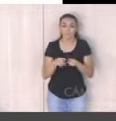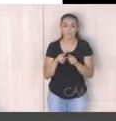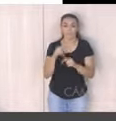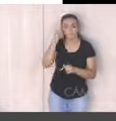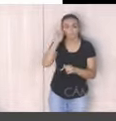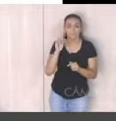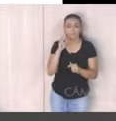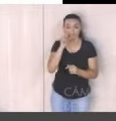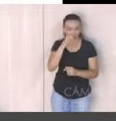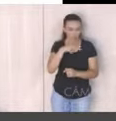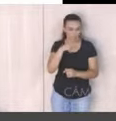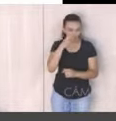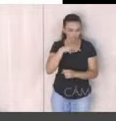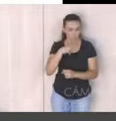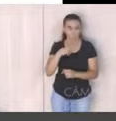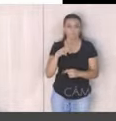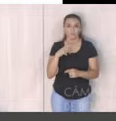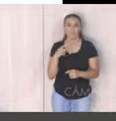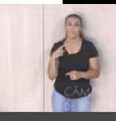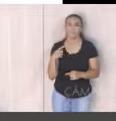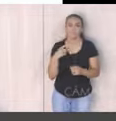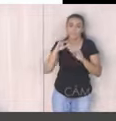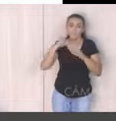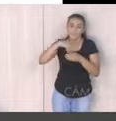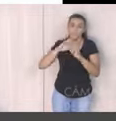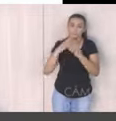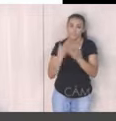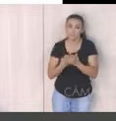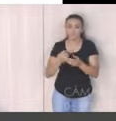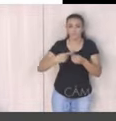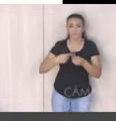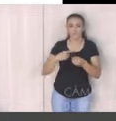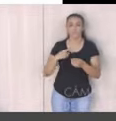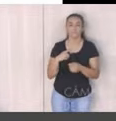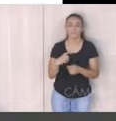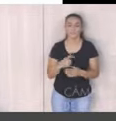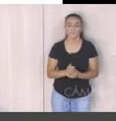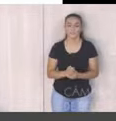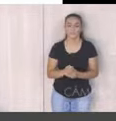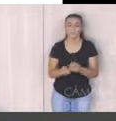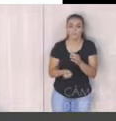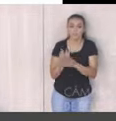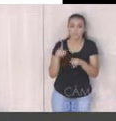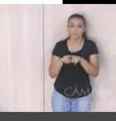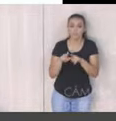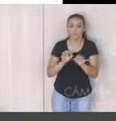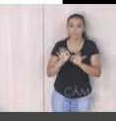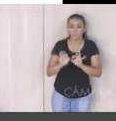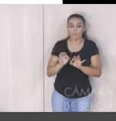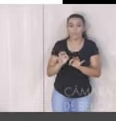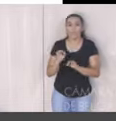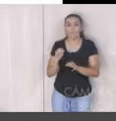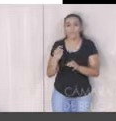violência, nós estamos falando de prevenção à violência das escolas municipais, sem atividades ano, implantação do programa de prevenção à